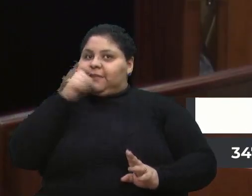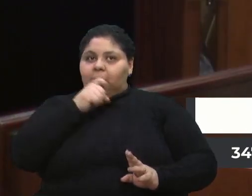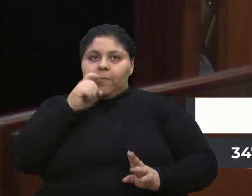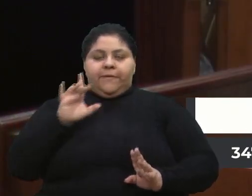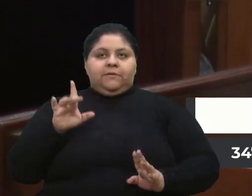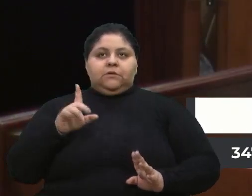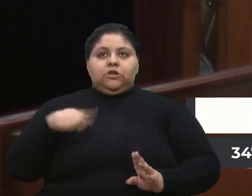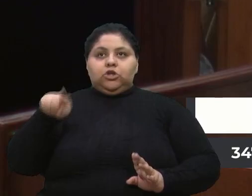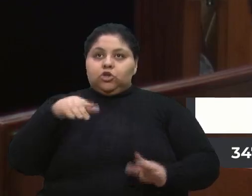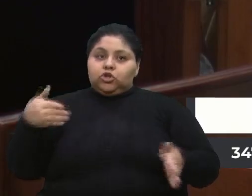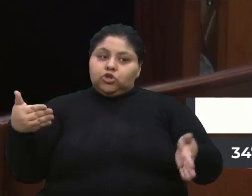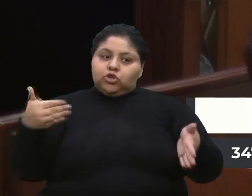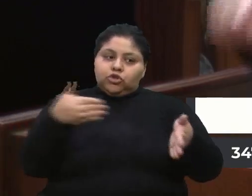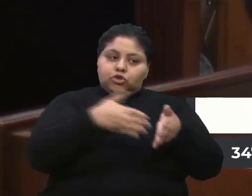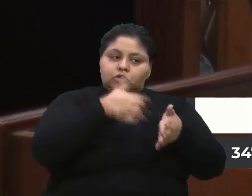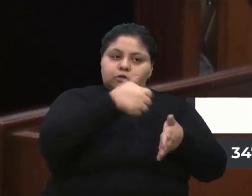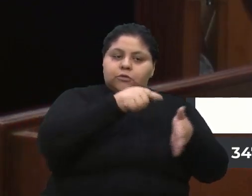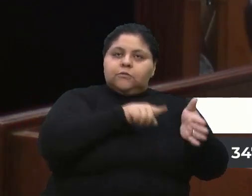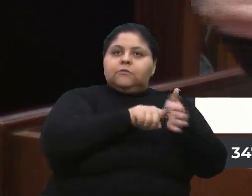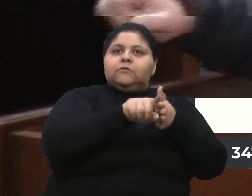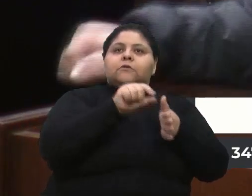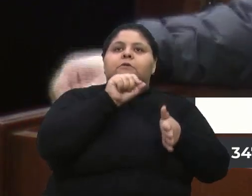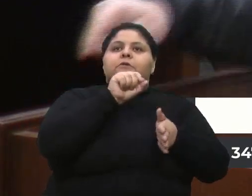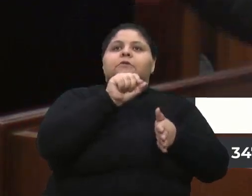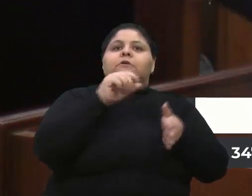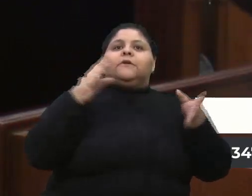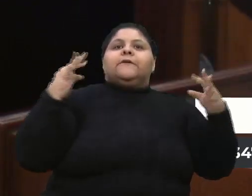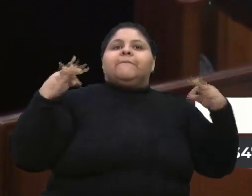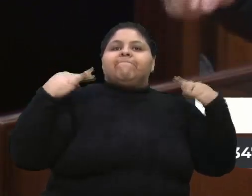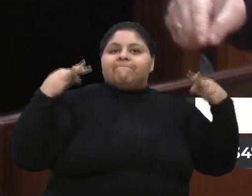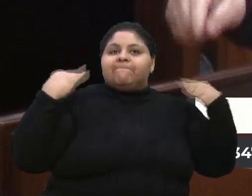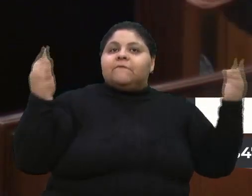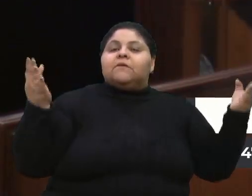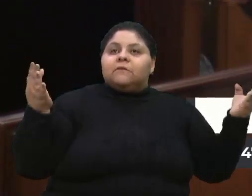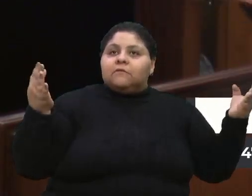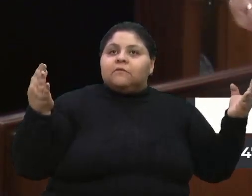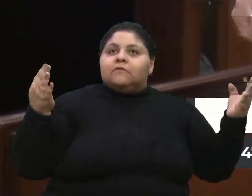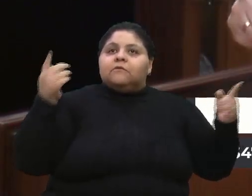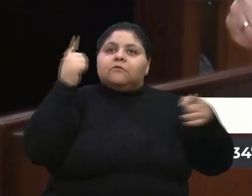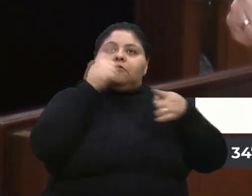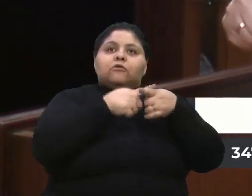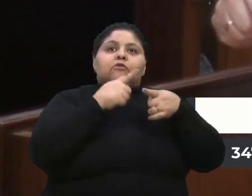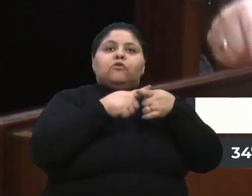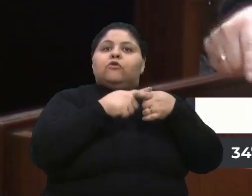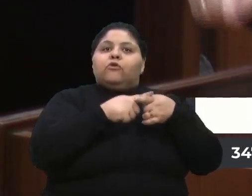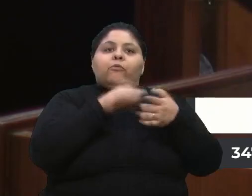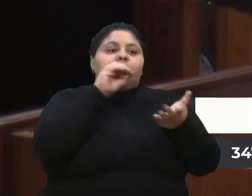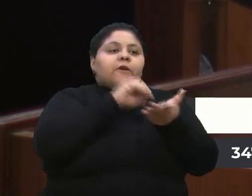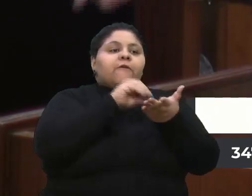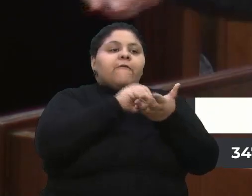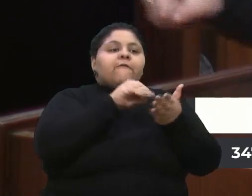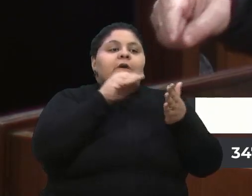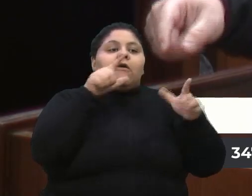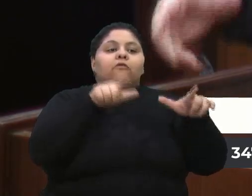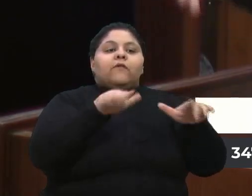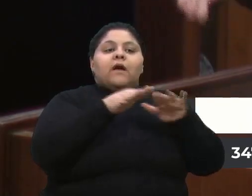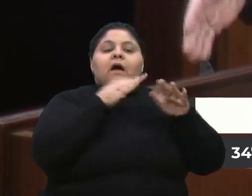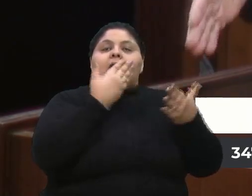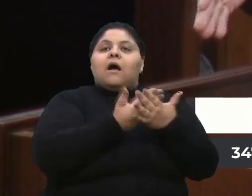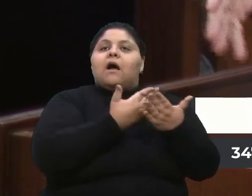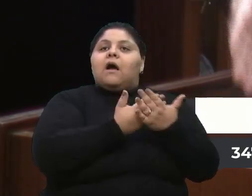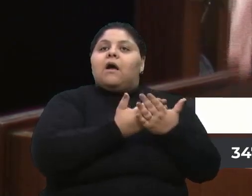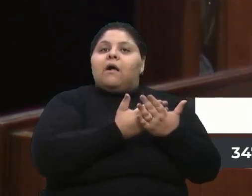nós chegamos e fizemos a primeira pergunta, quem que é turista aqui, para nós saber o porquê que não está vindo na sala de aula, porquê que não está vindo, porque